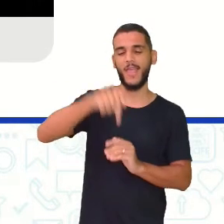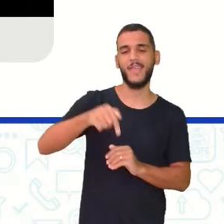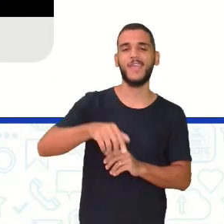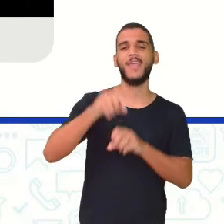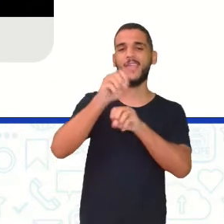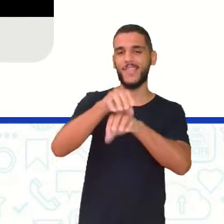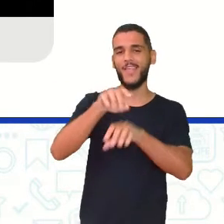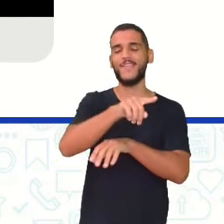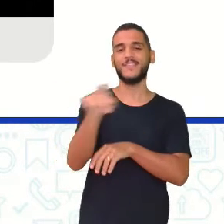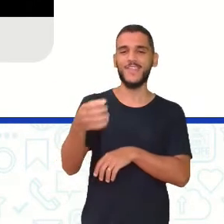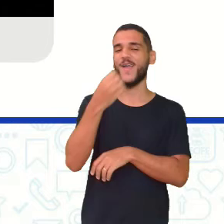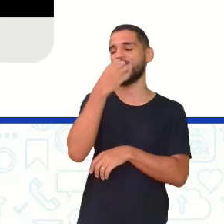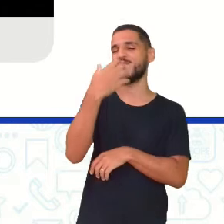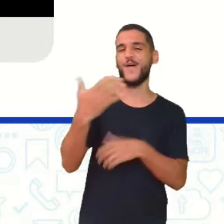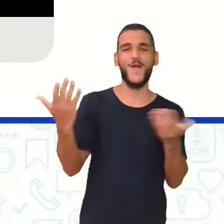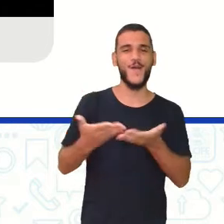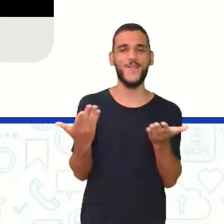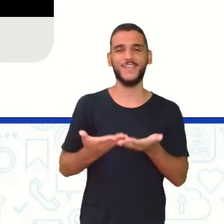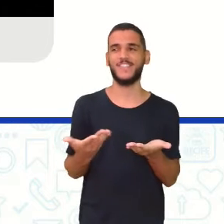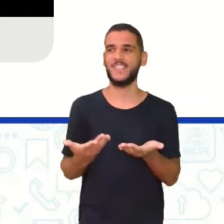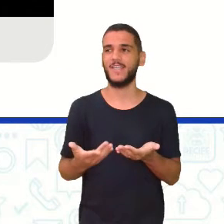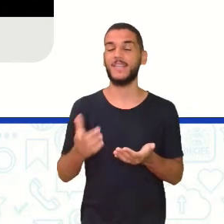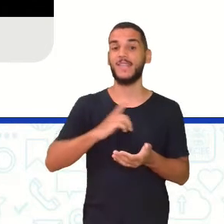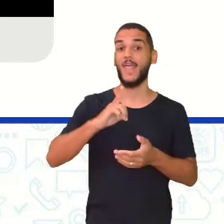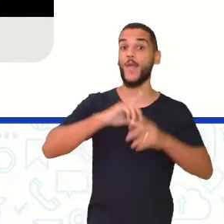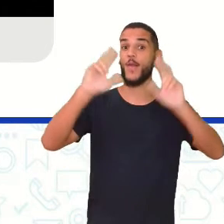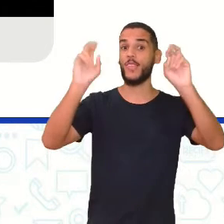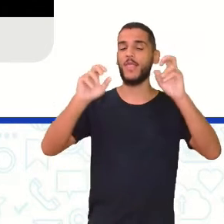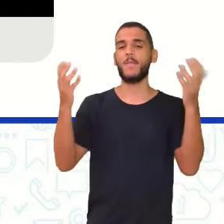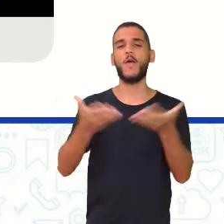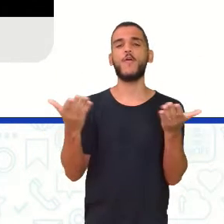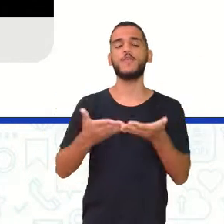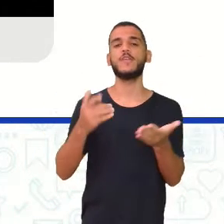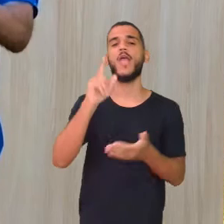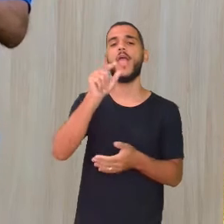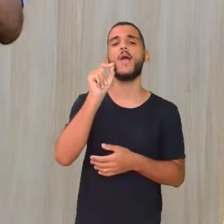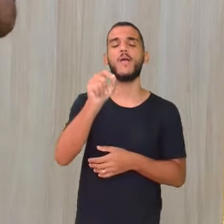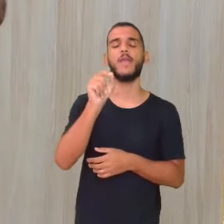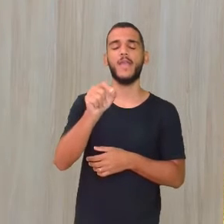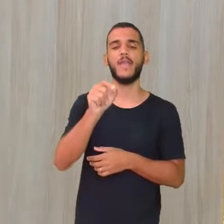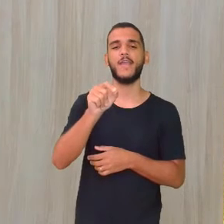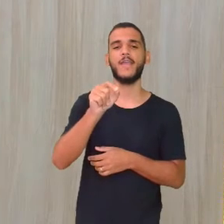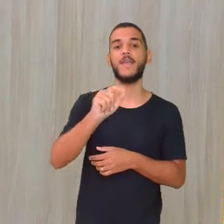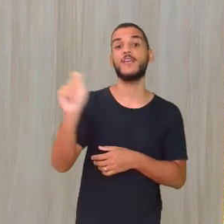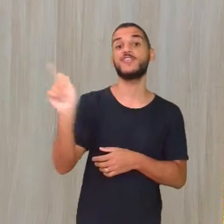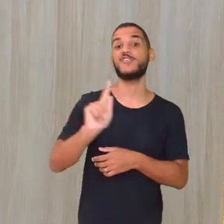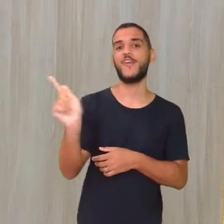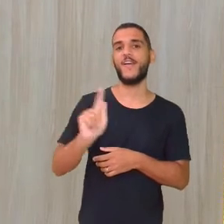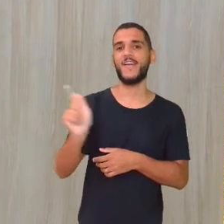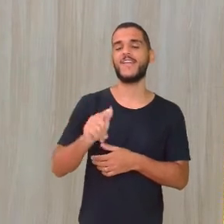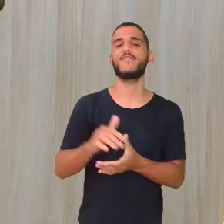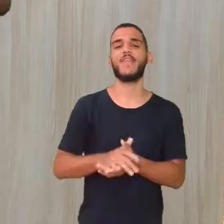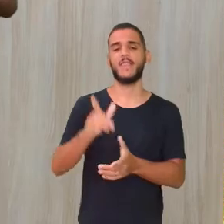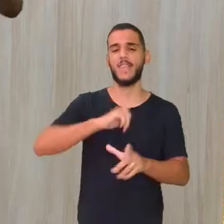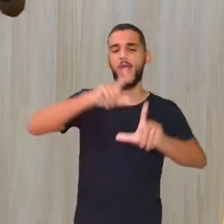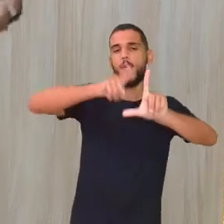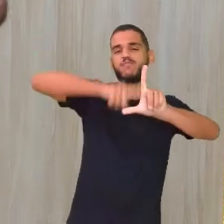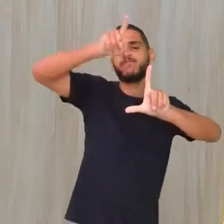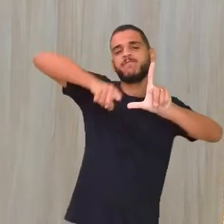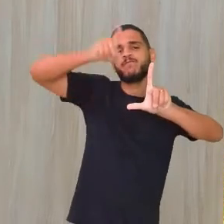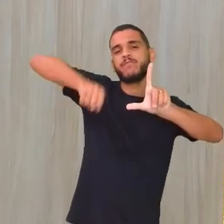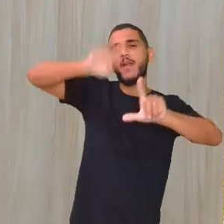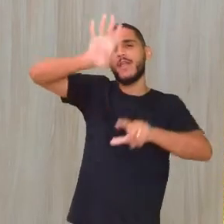hoje E a gente vai desenvolver Inclusive o tema de hoje tem a ver também com geografia, professor Gilson Tem a ver aí com gráfico,